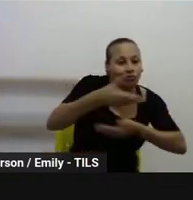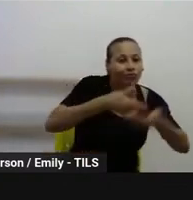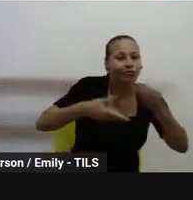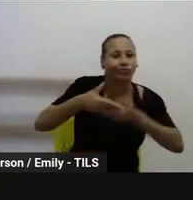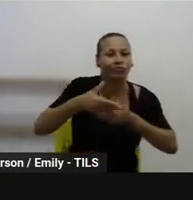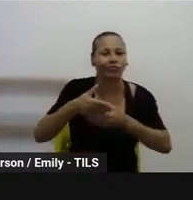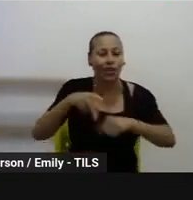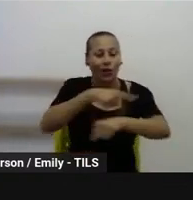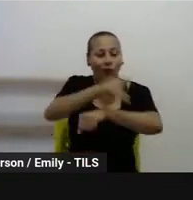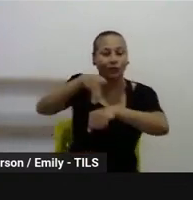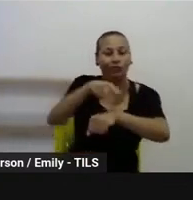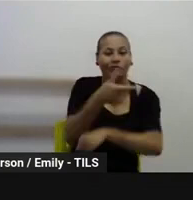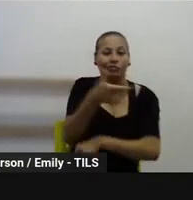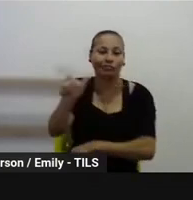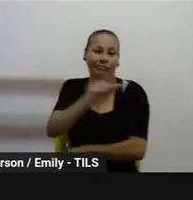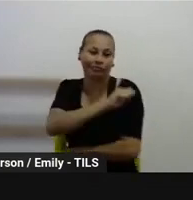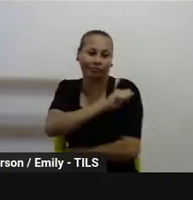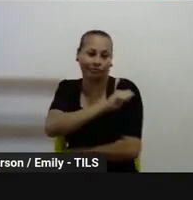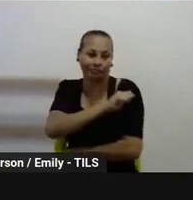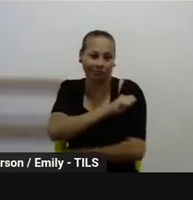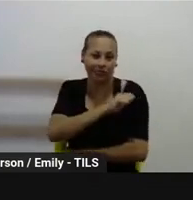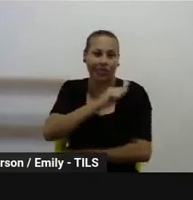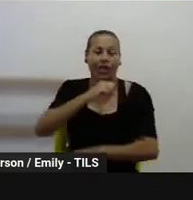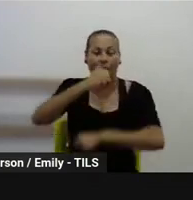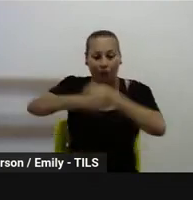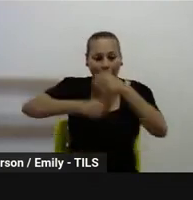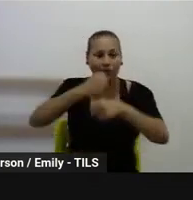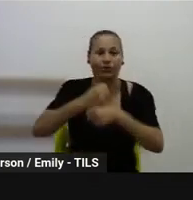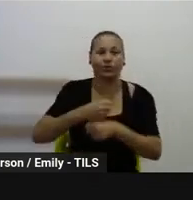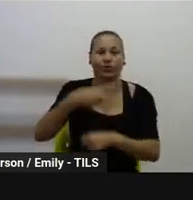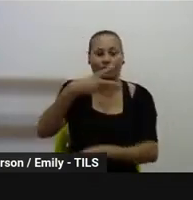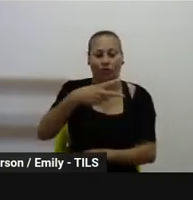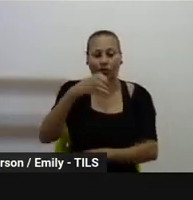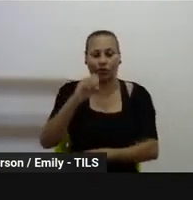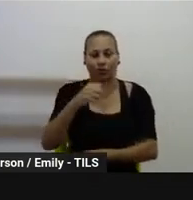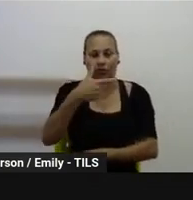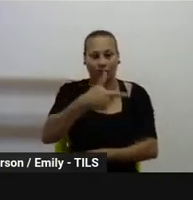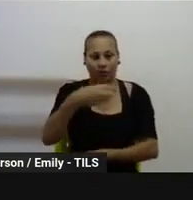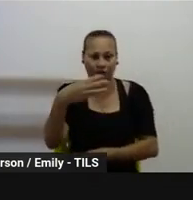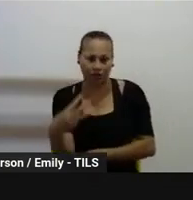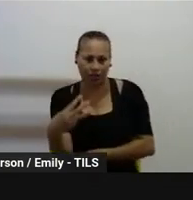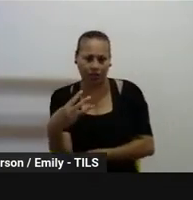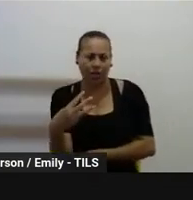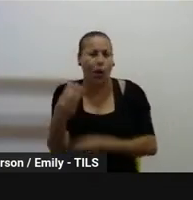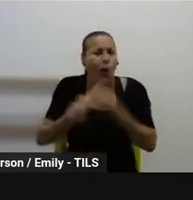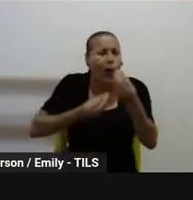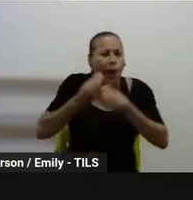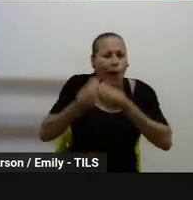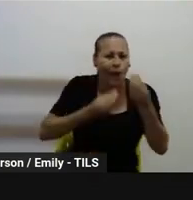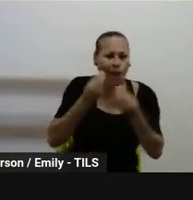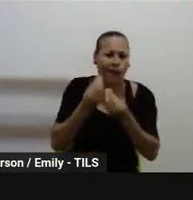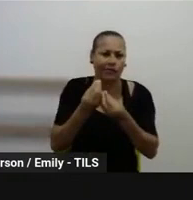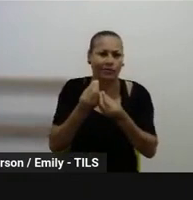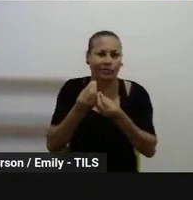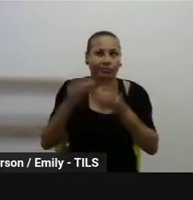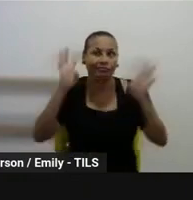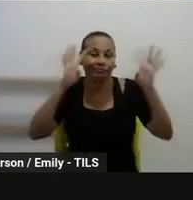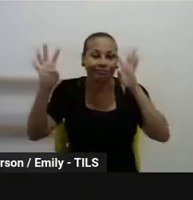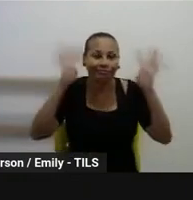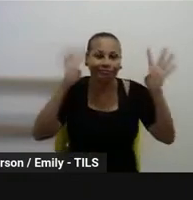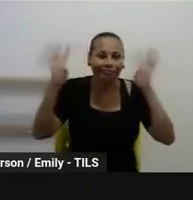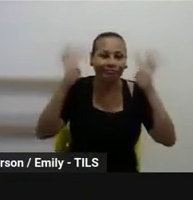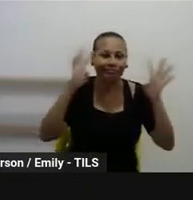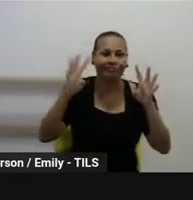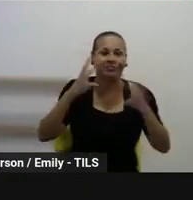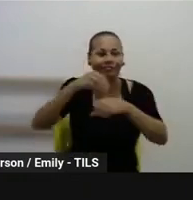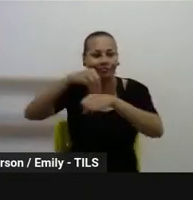internacionais para o ano letivo de 2023 que está se iniciando. E aí, algumas ideias, né, nós trouxemos, outras elas